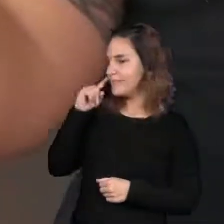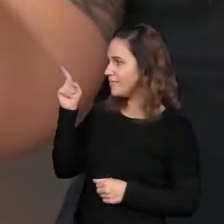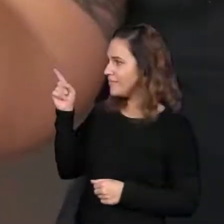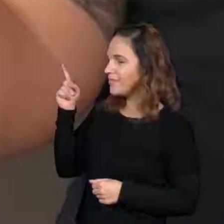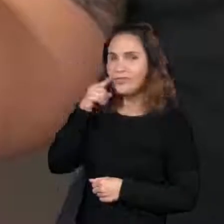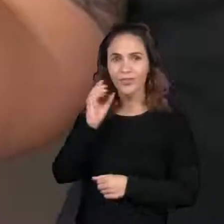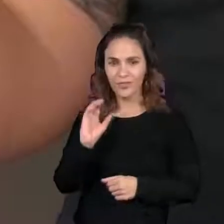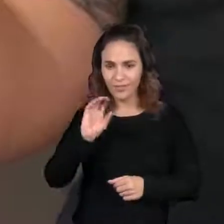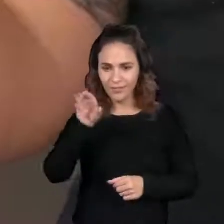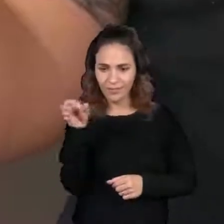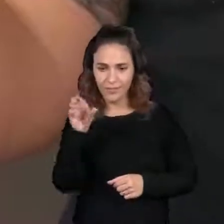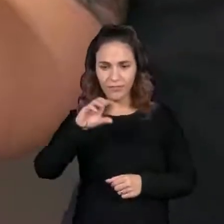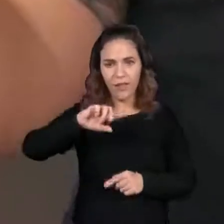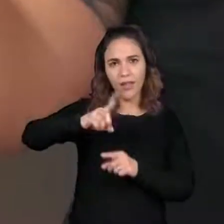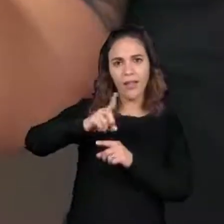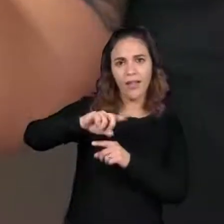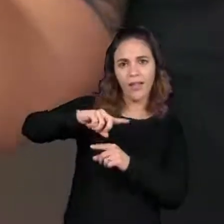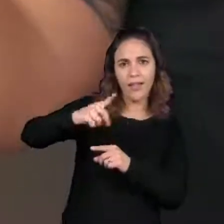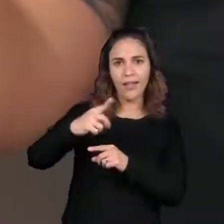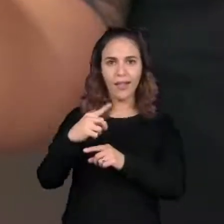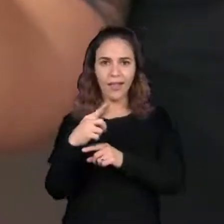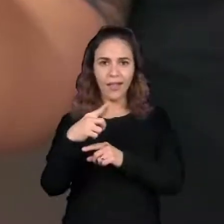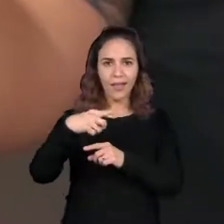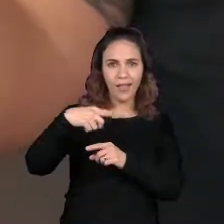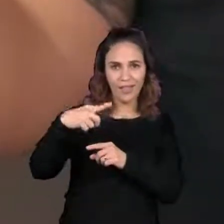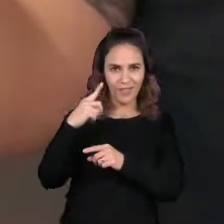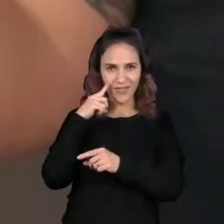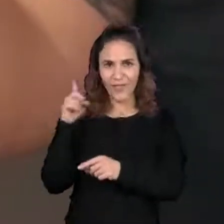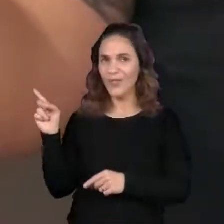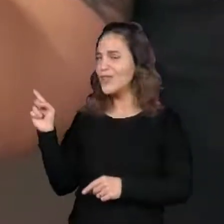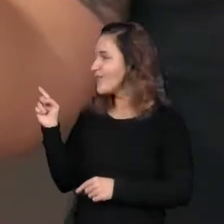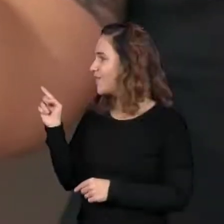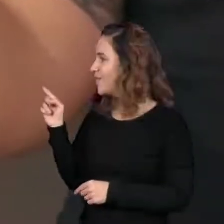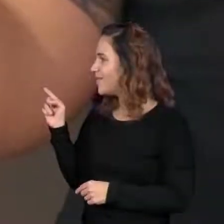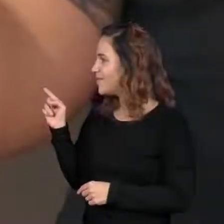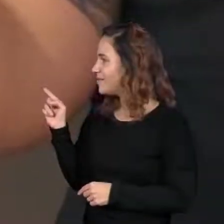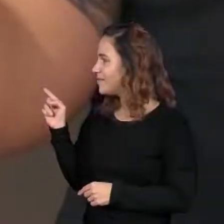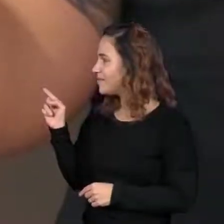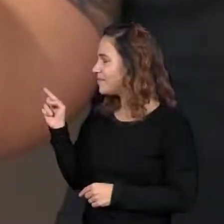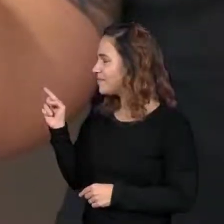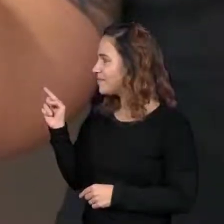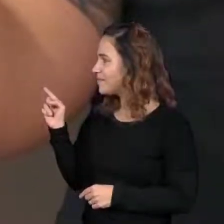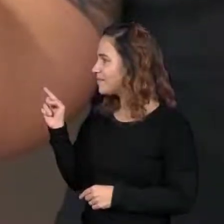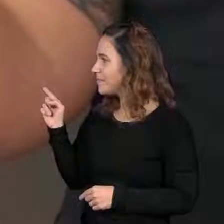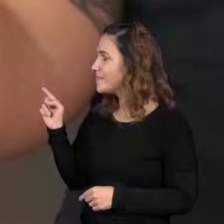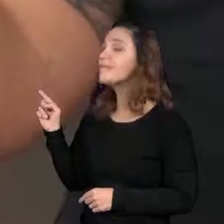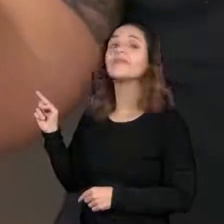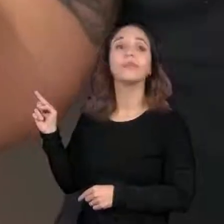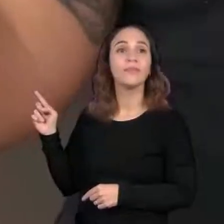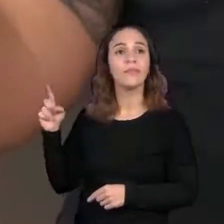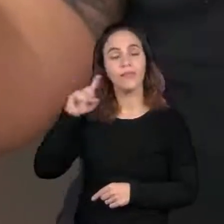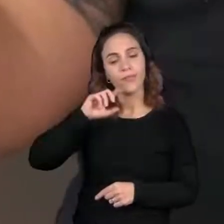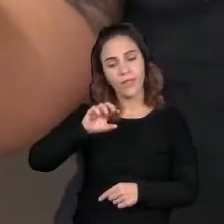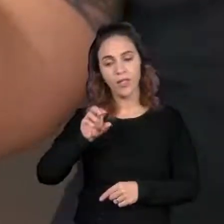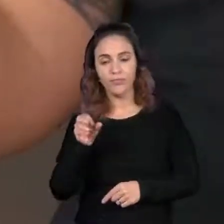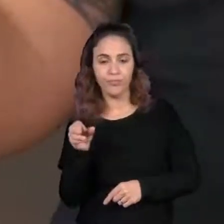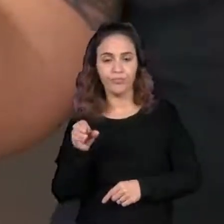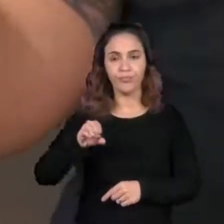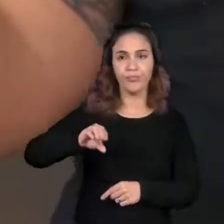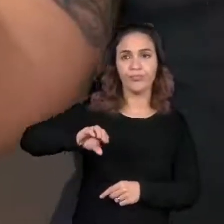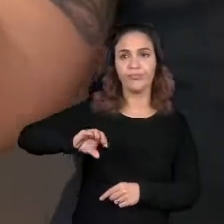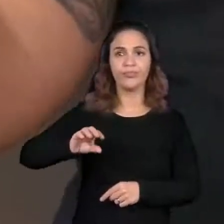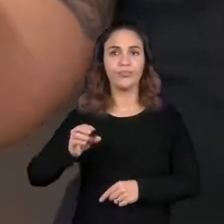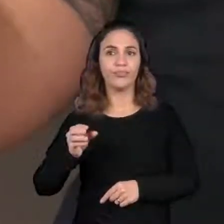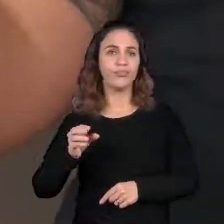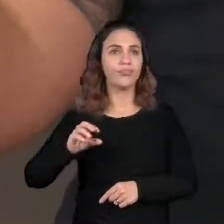virando aqui o instrumento e a agulha continua apontando para o